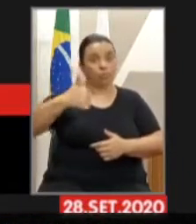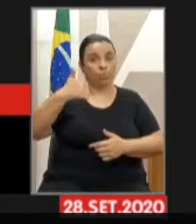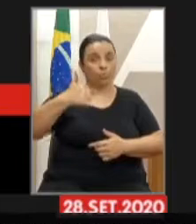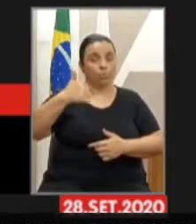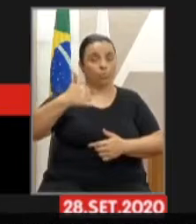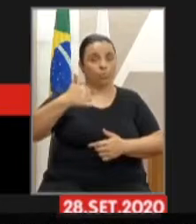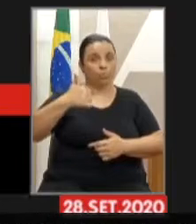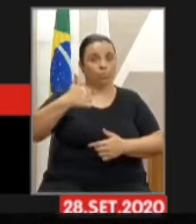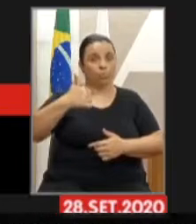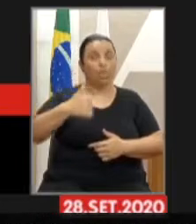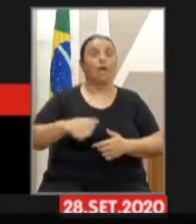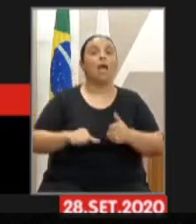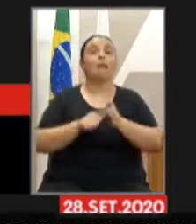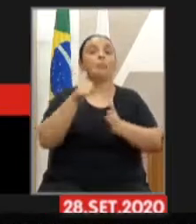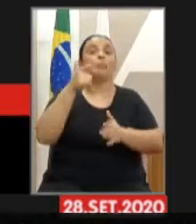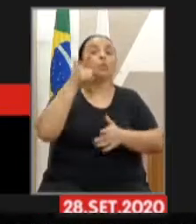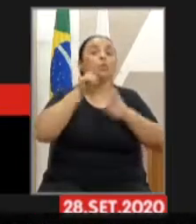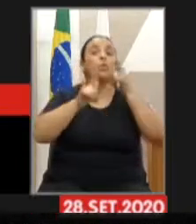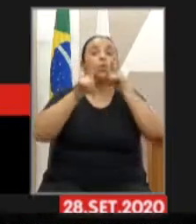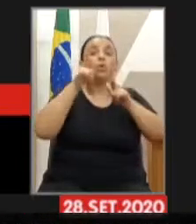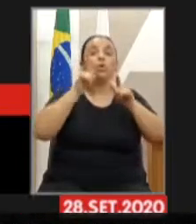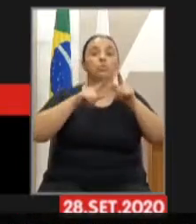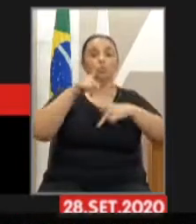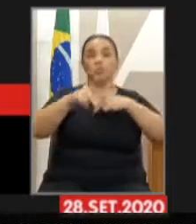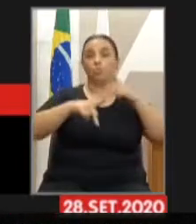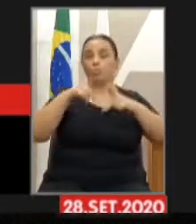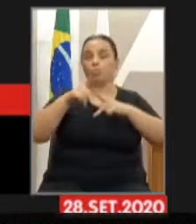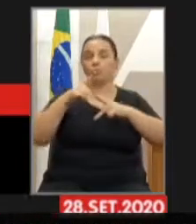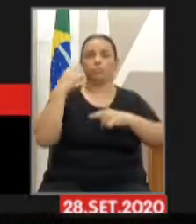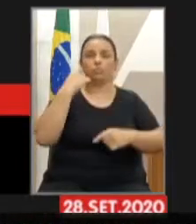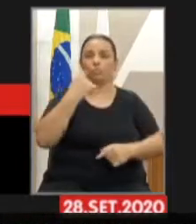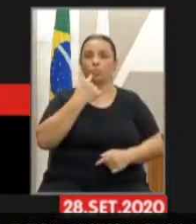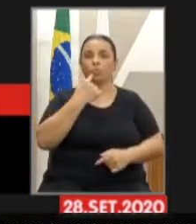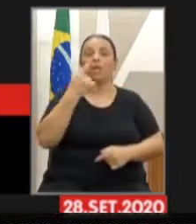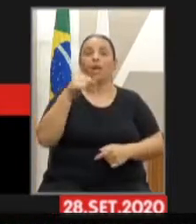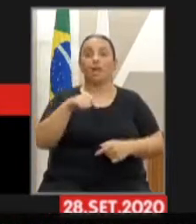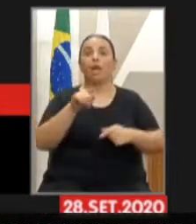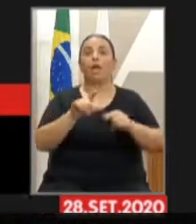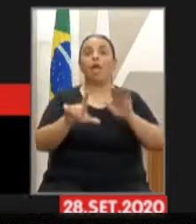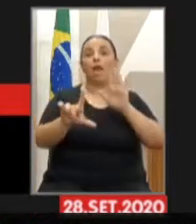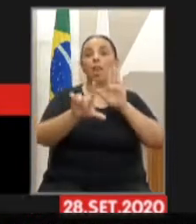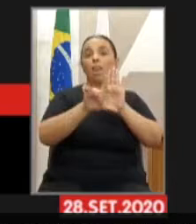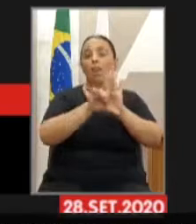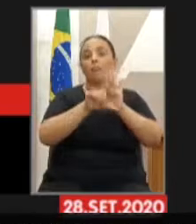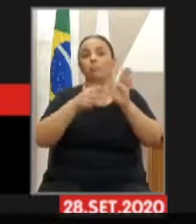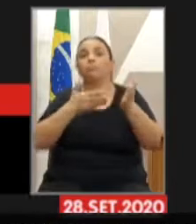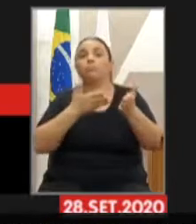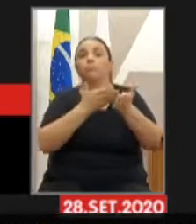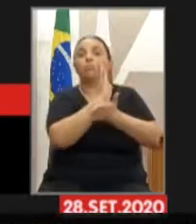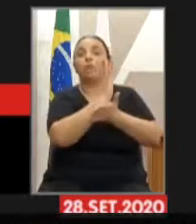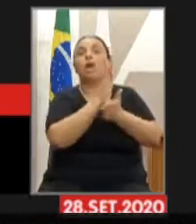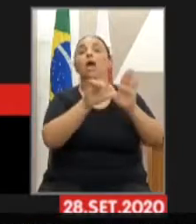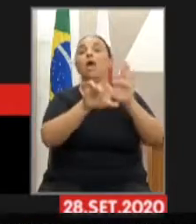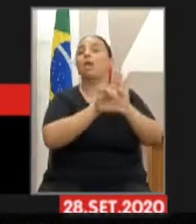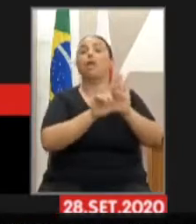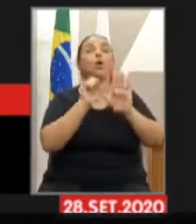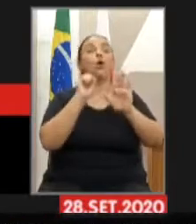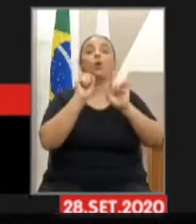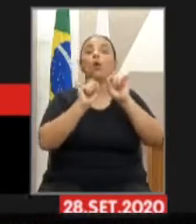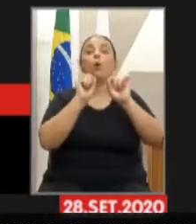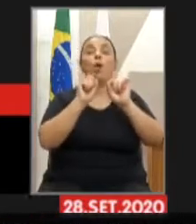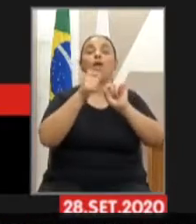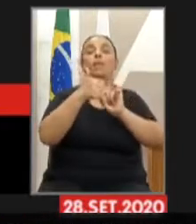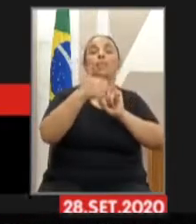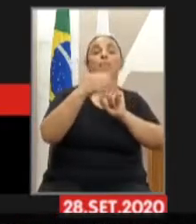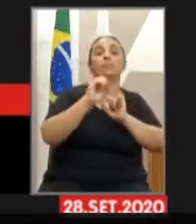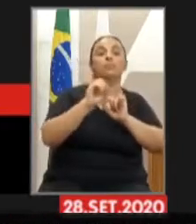primeira conquista do povo surdo no âmbito federal foi a aprovação da Lei Federal 10.436 de 2002,